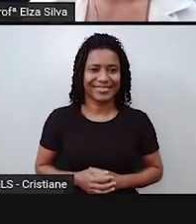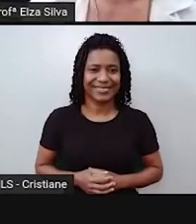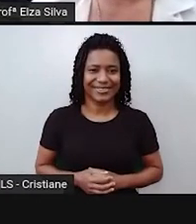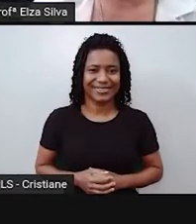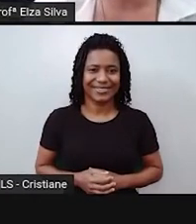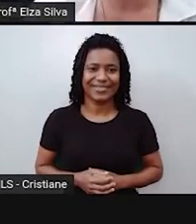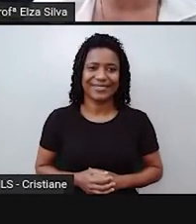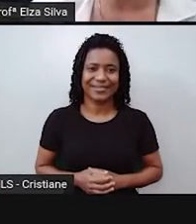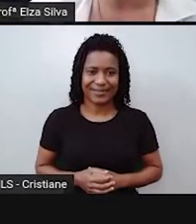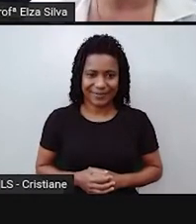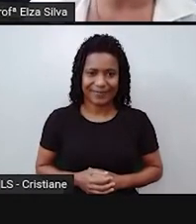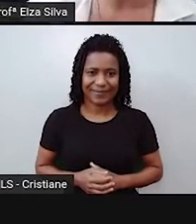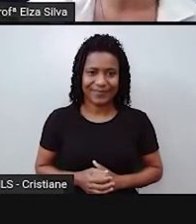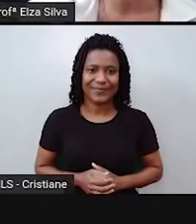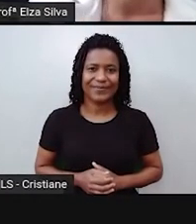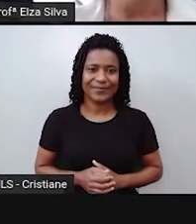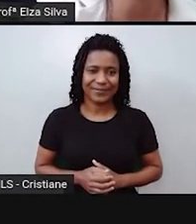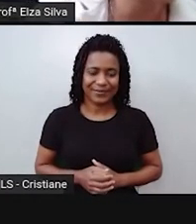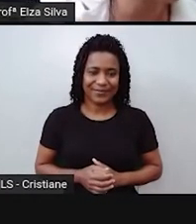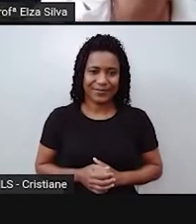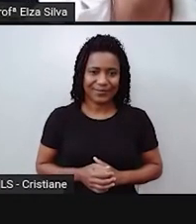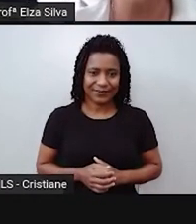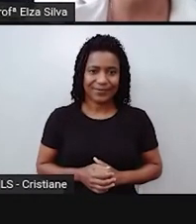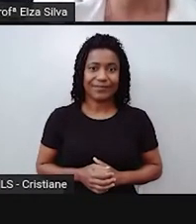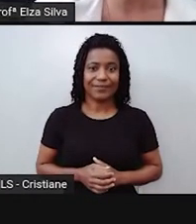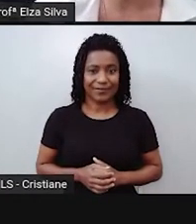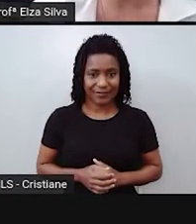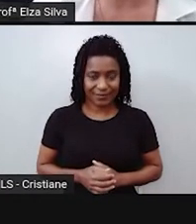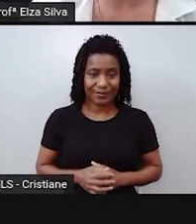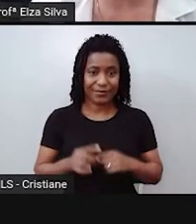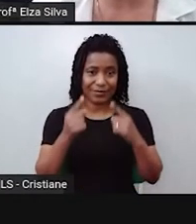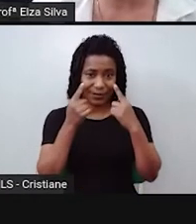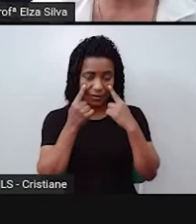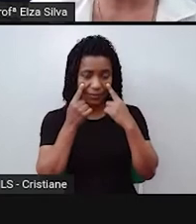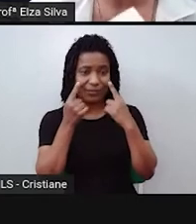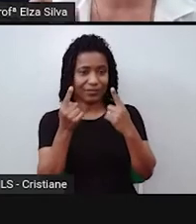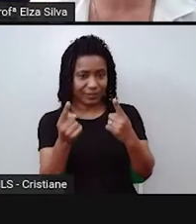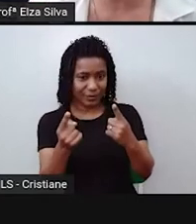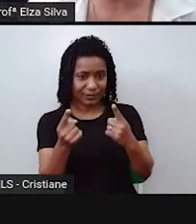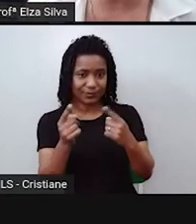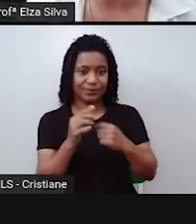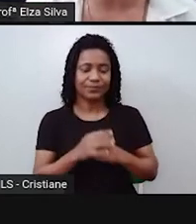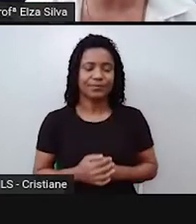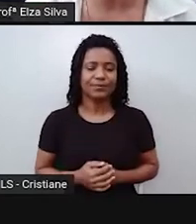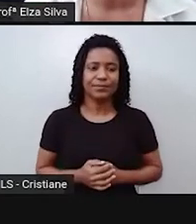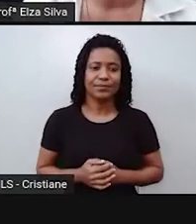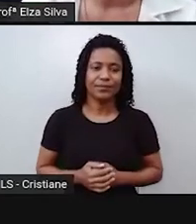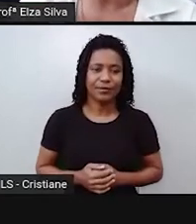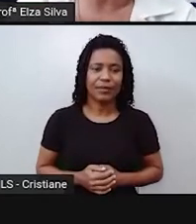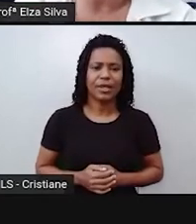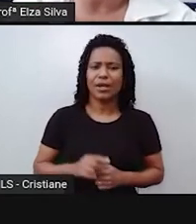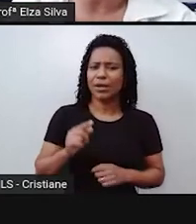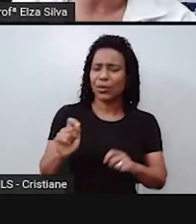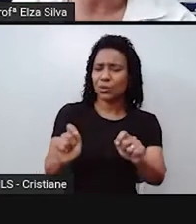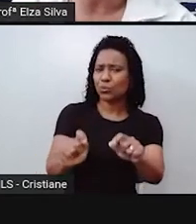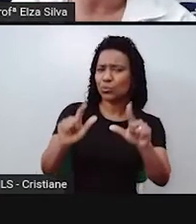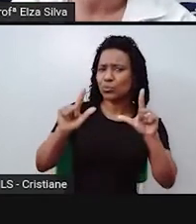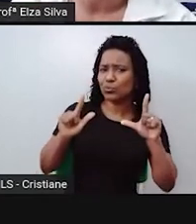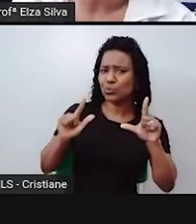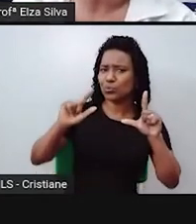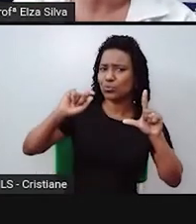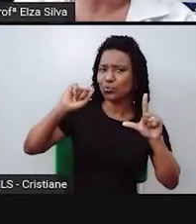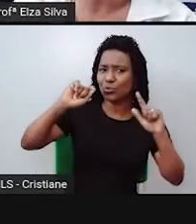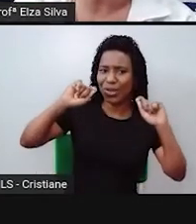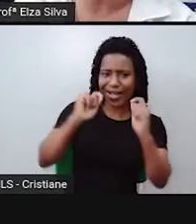E o meme humorístico? Vejam aqui que eu trago para vocês dois exemplos. No primeiro caso,